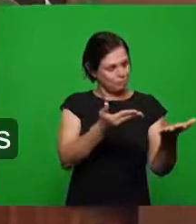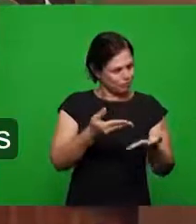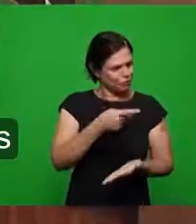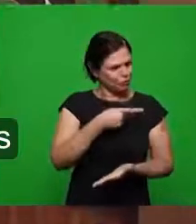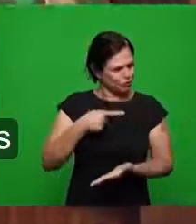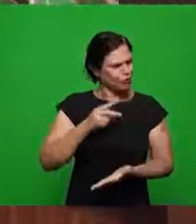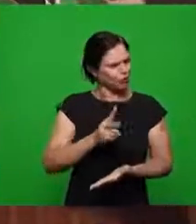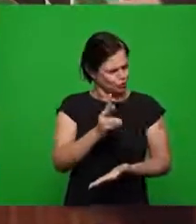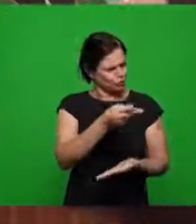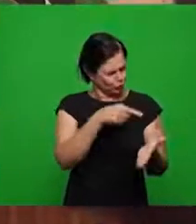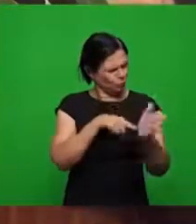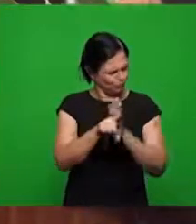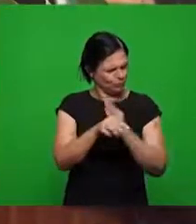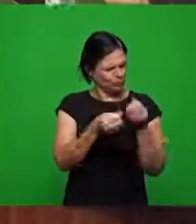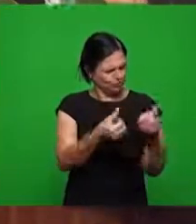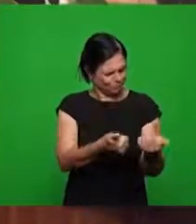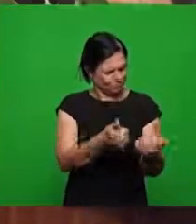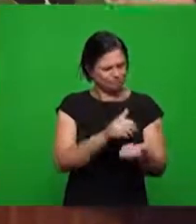outras perguntas